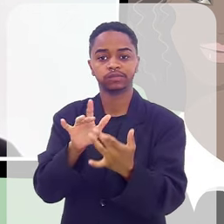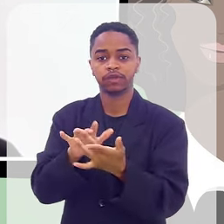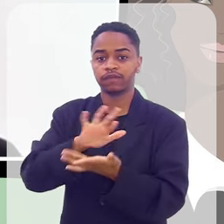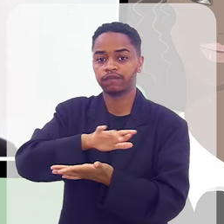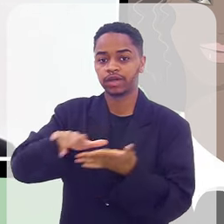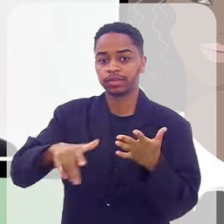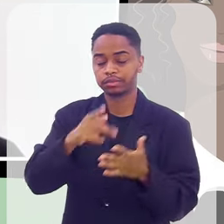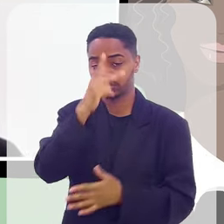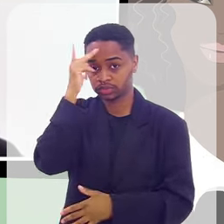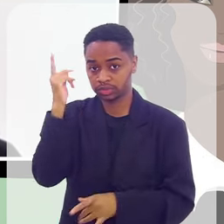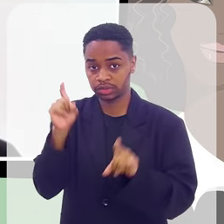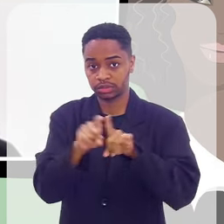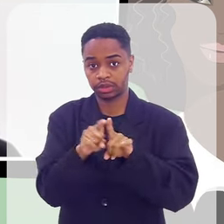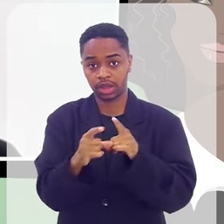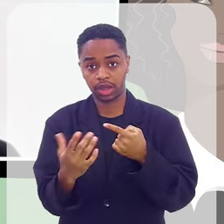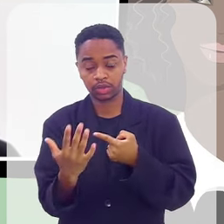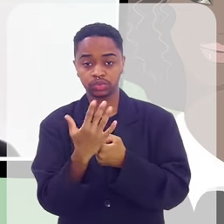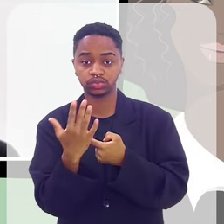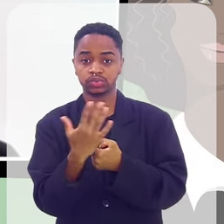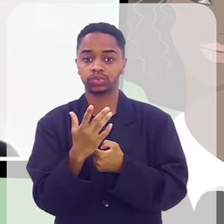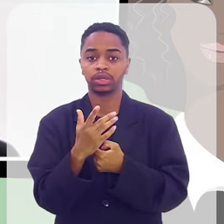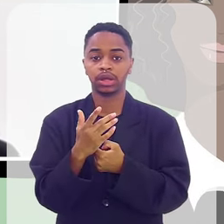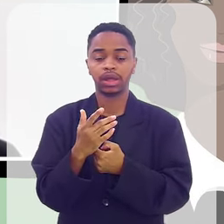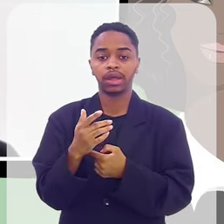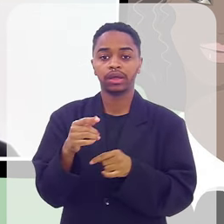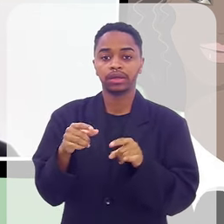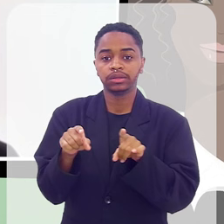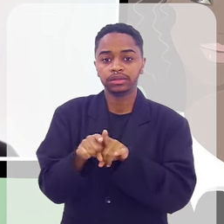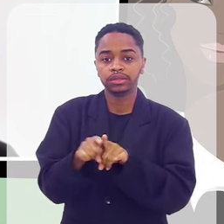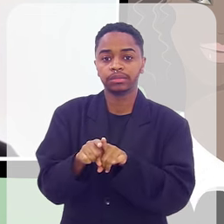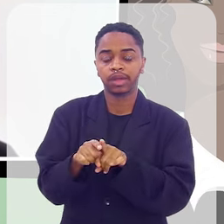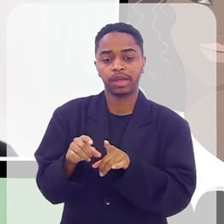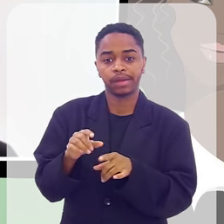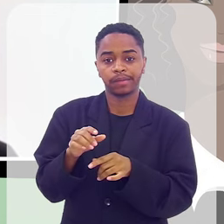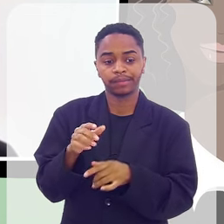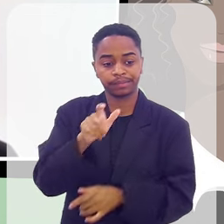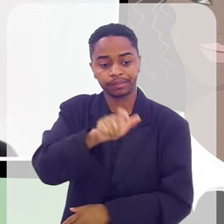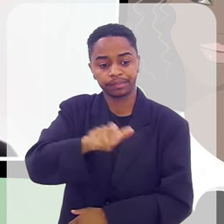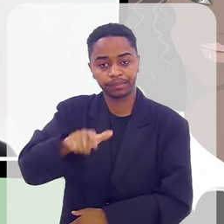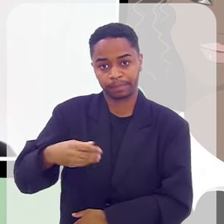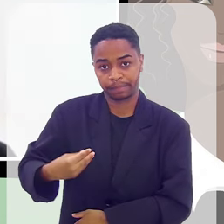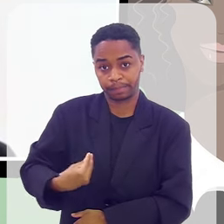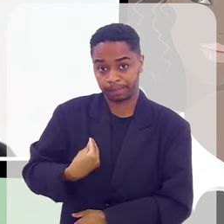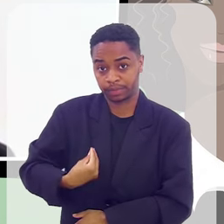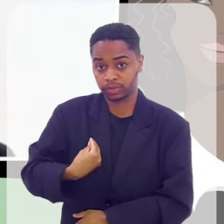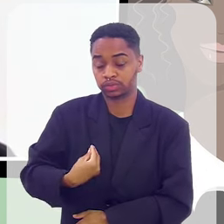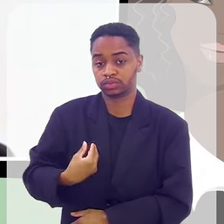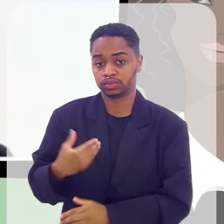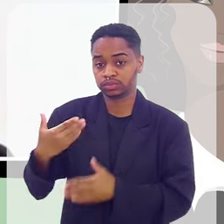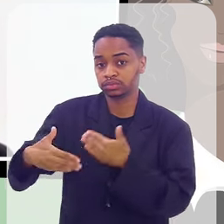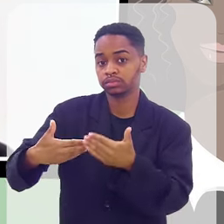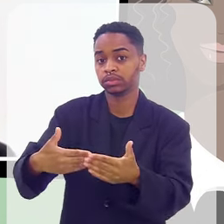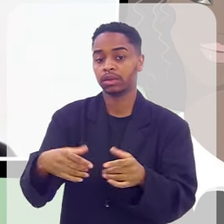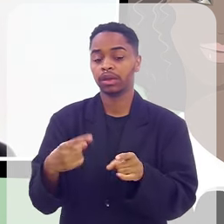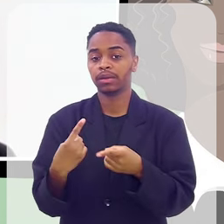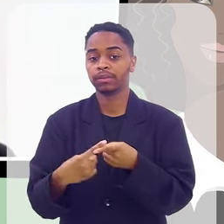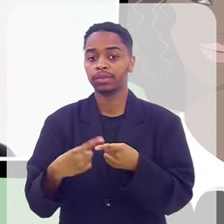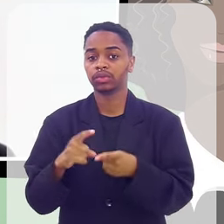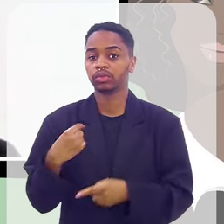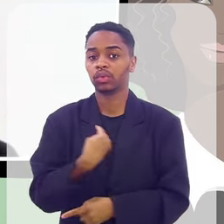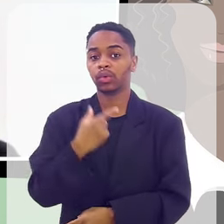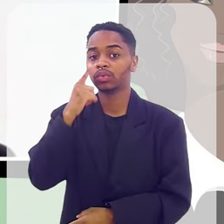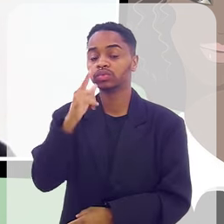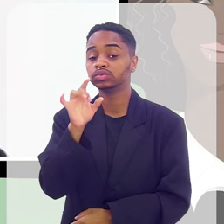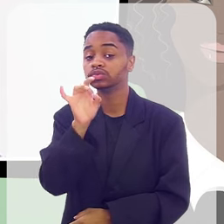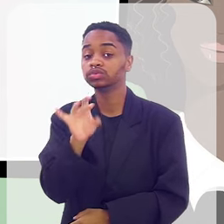ajudar a gente a acrescentar cada dia mais vida aos dias das pessoas, do que somente dias à vida, né? E isso a gente